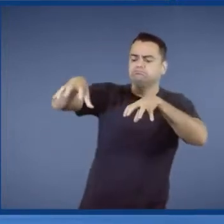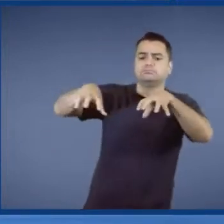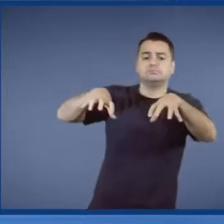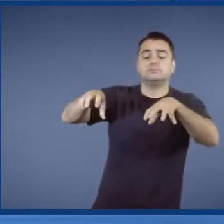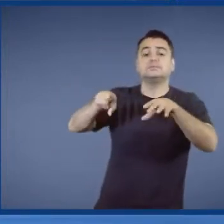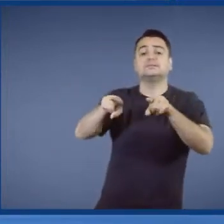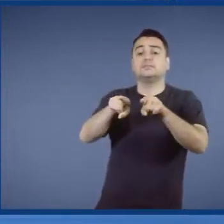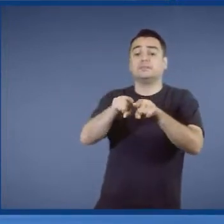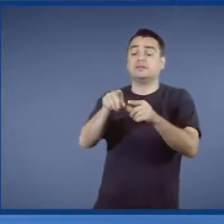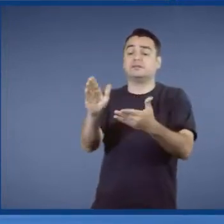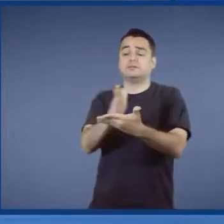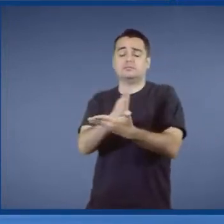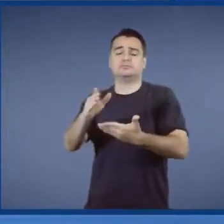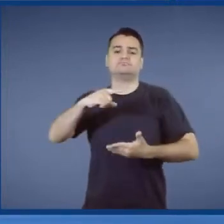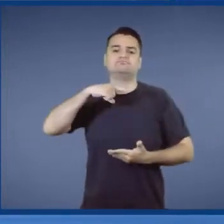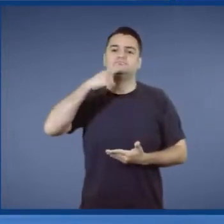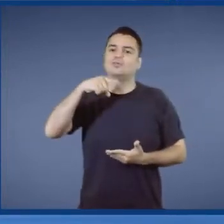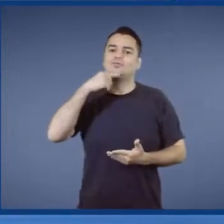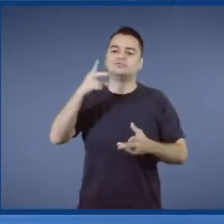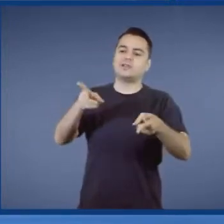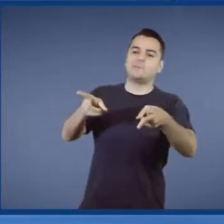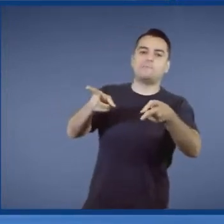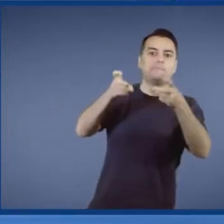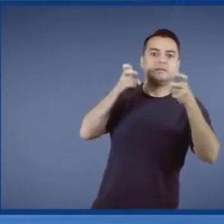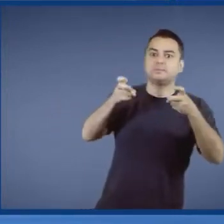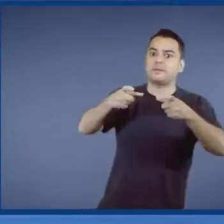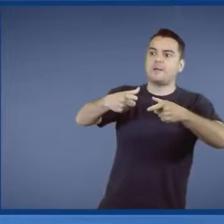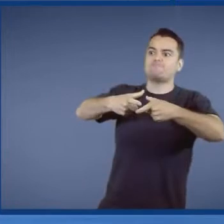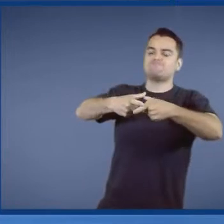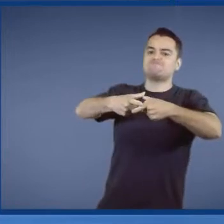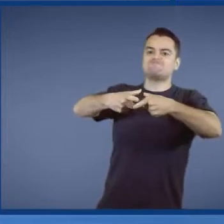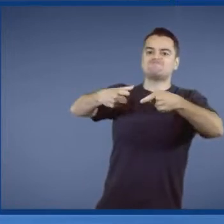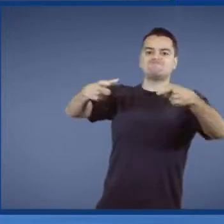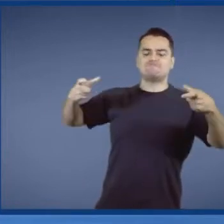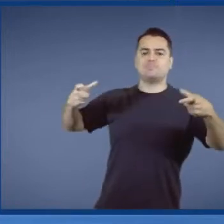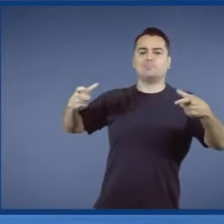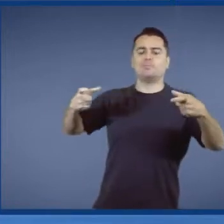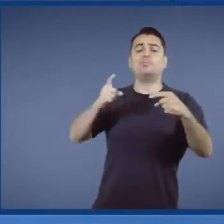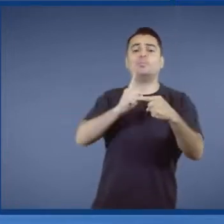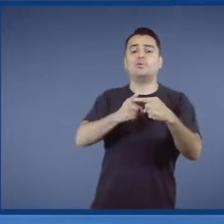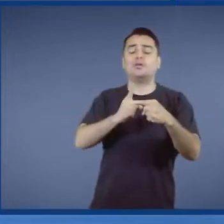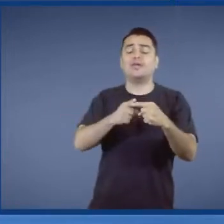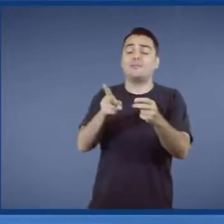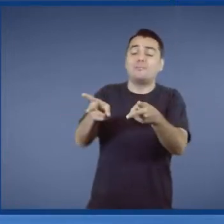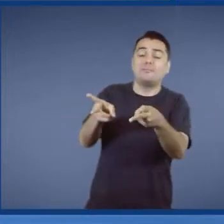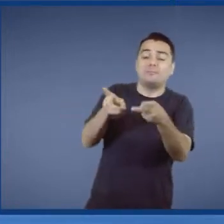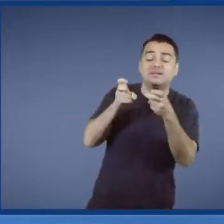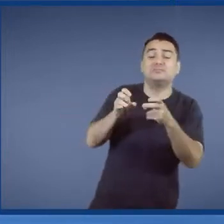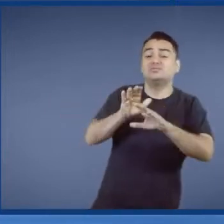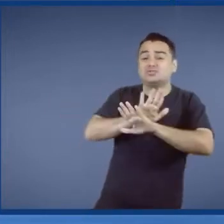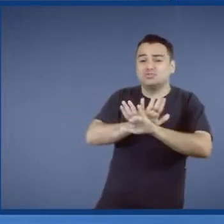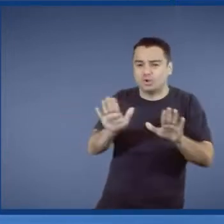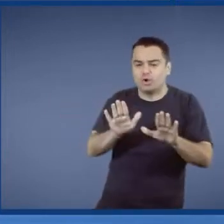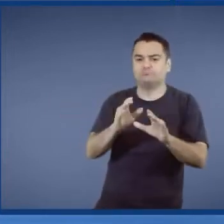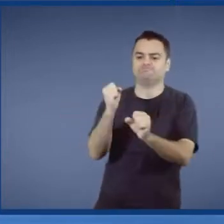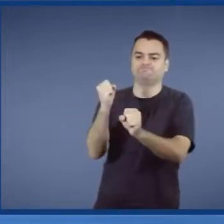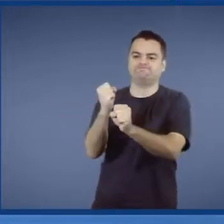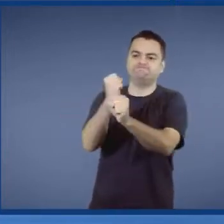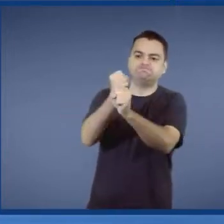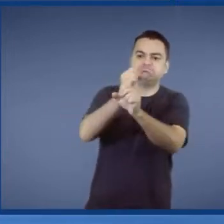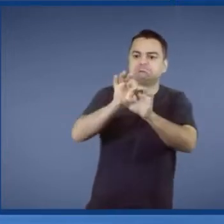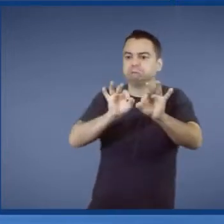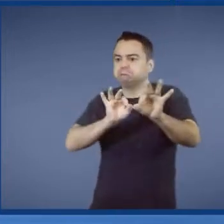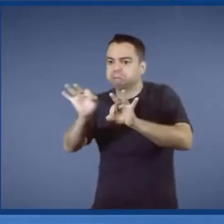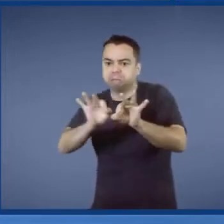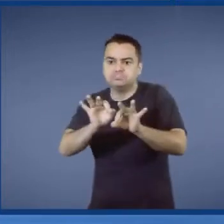perceber a dimensão do que está acontecendo. Porque só vai perceber quando, de fato, essas obras estiverem materializadas.